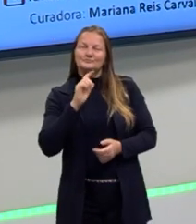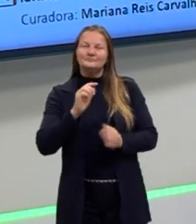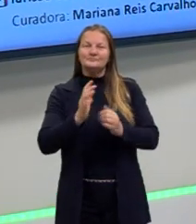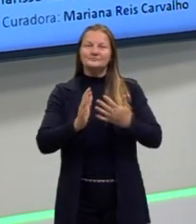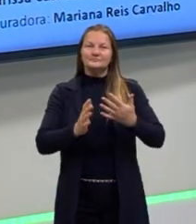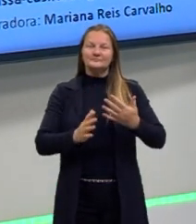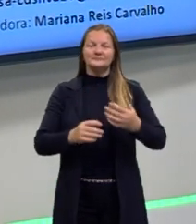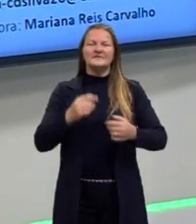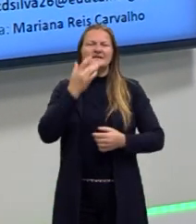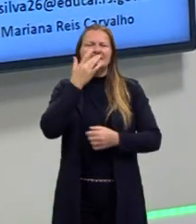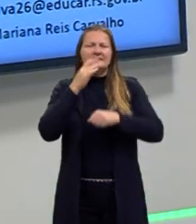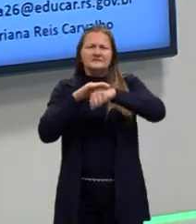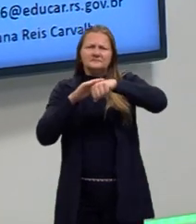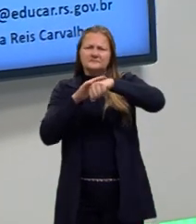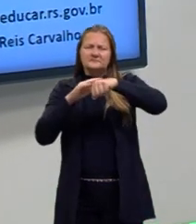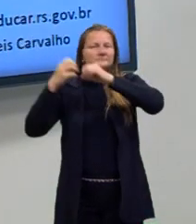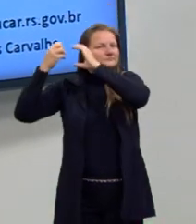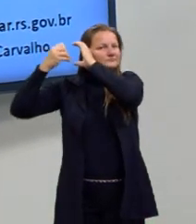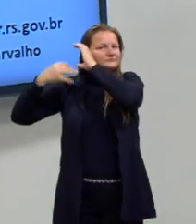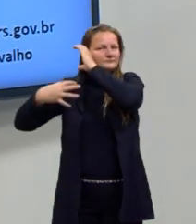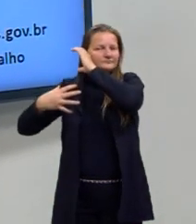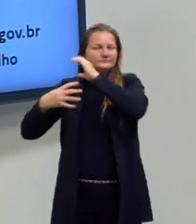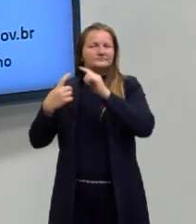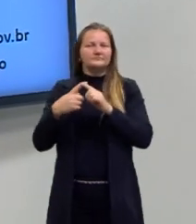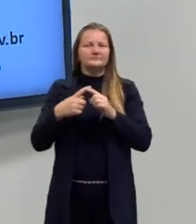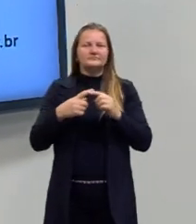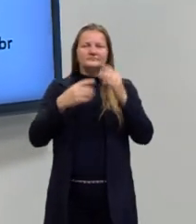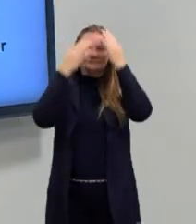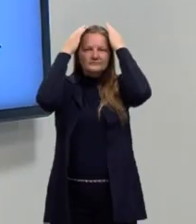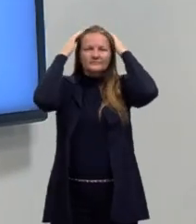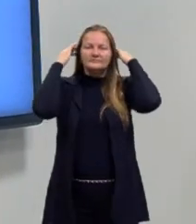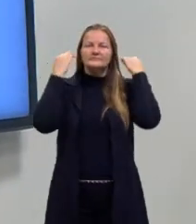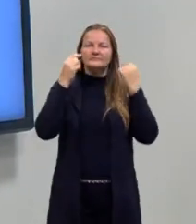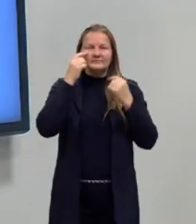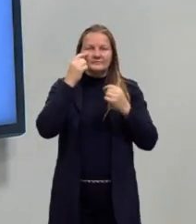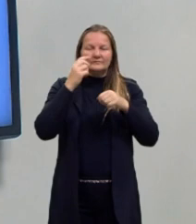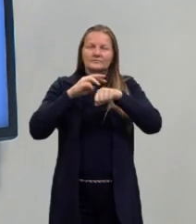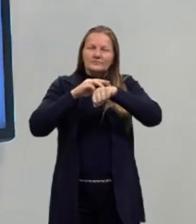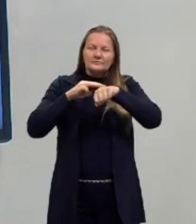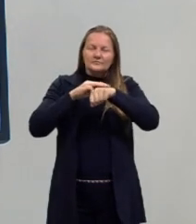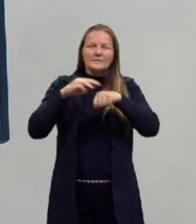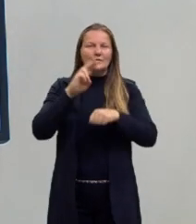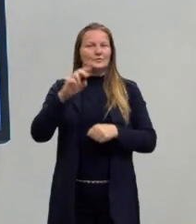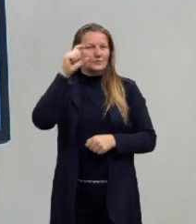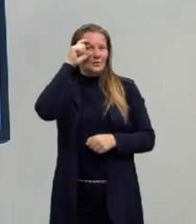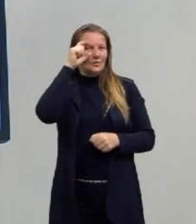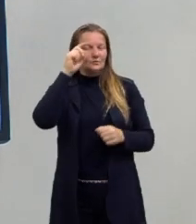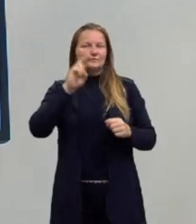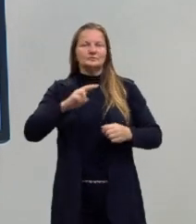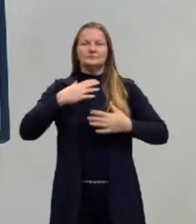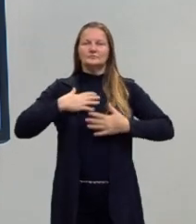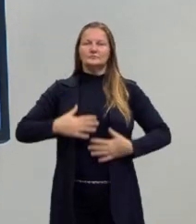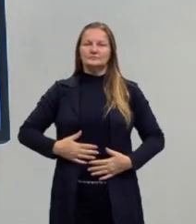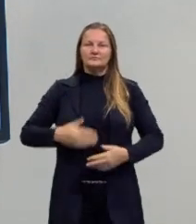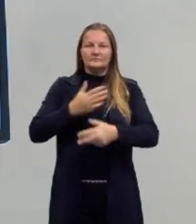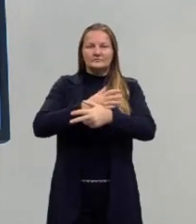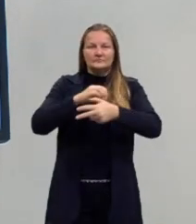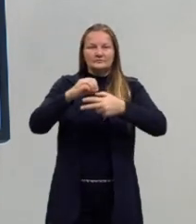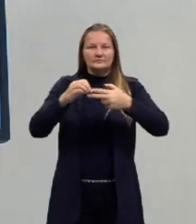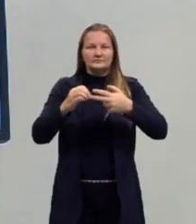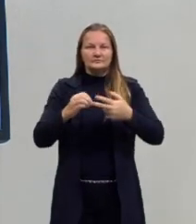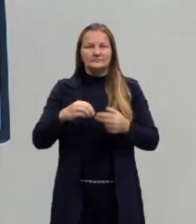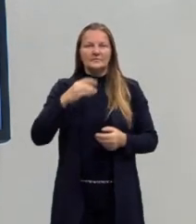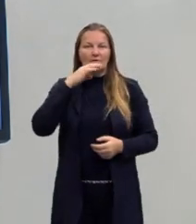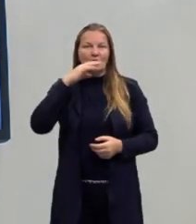sou uma mulher branca, de pele clara, cabelos e olhos castanhos. Eu uso óculos e estou vestindo a camiseta do Pré